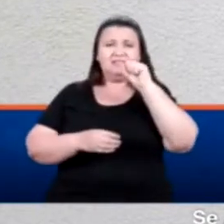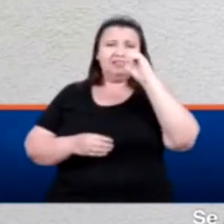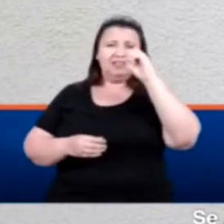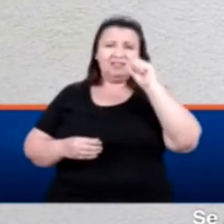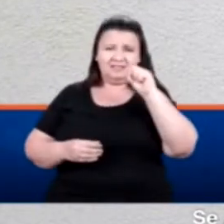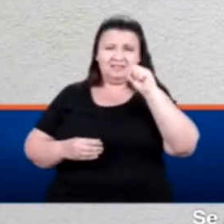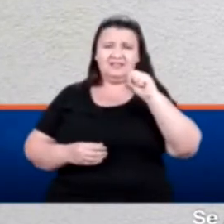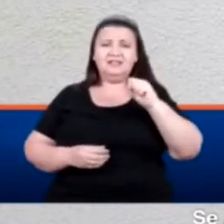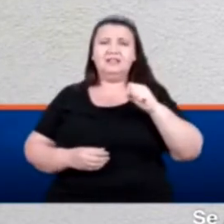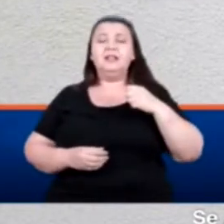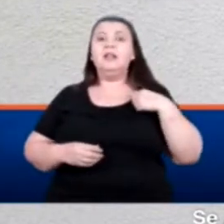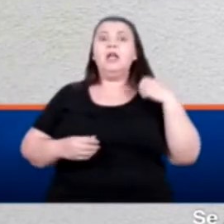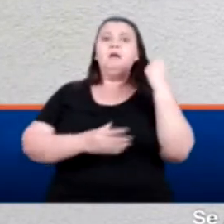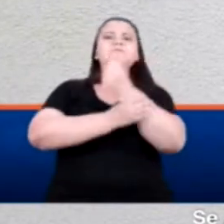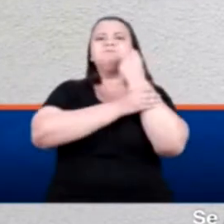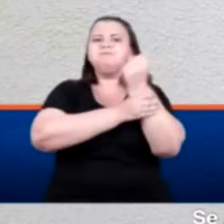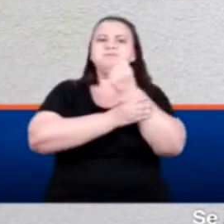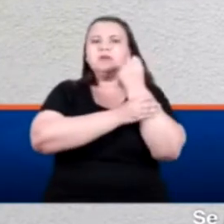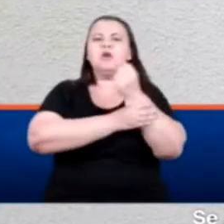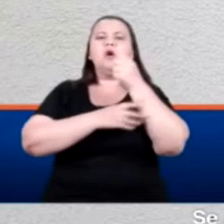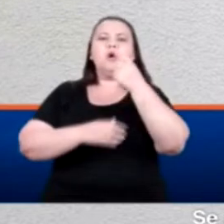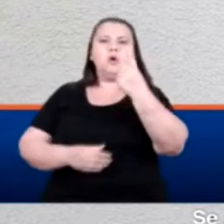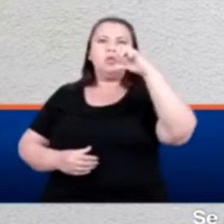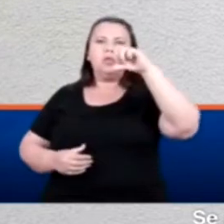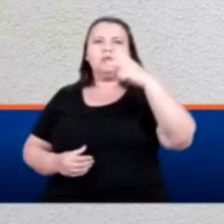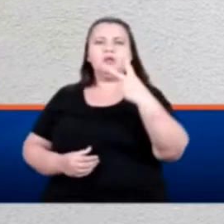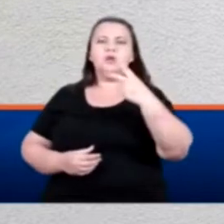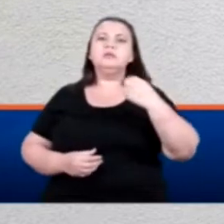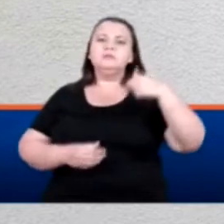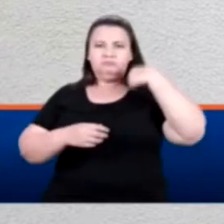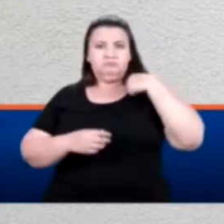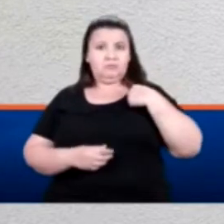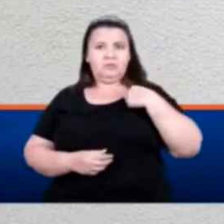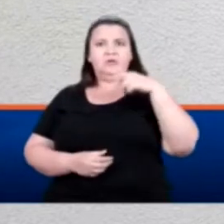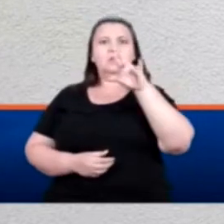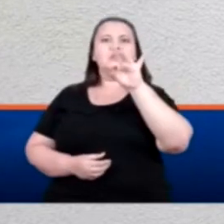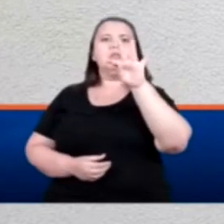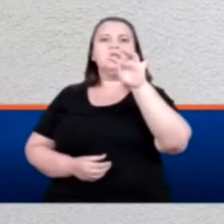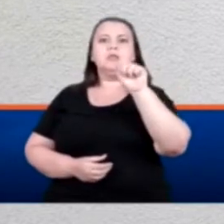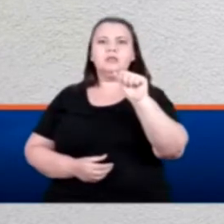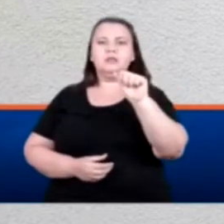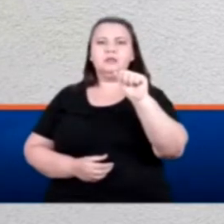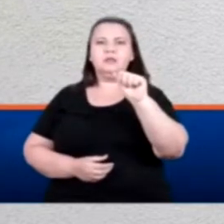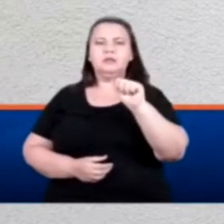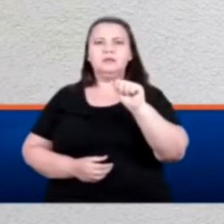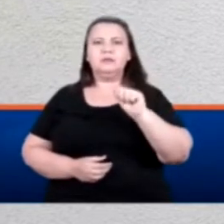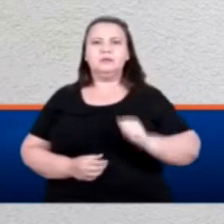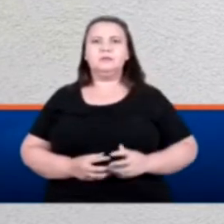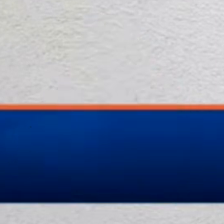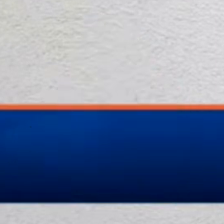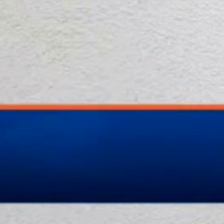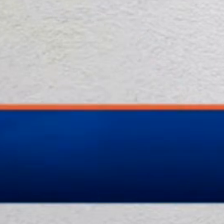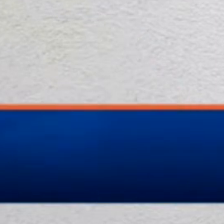SOS, vota SOS. Emergência 192, candidata a vereadora Rita Manuela.